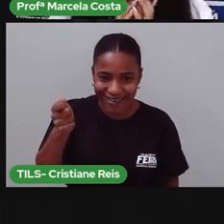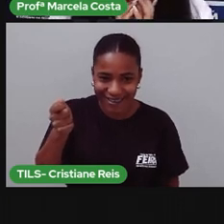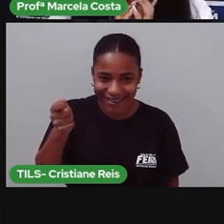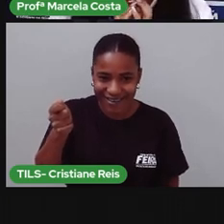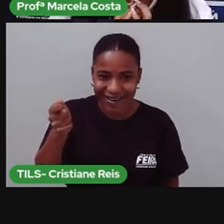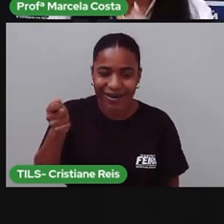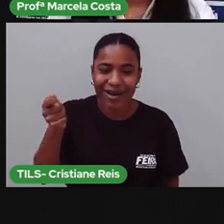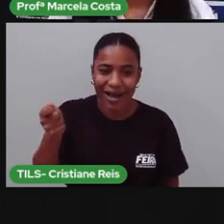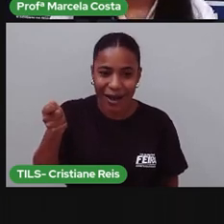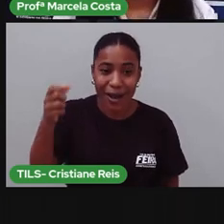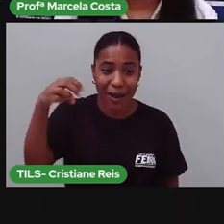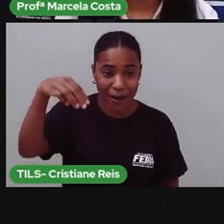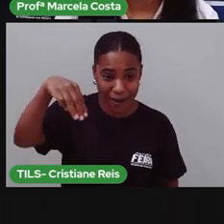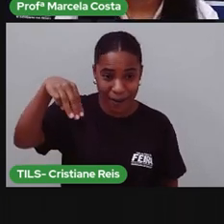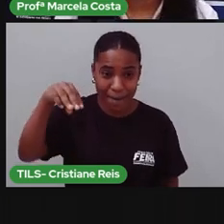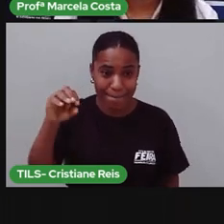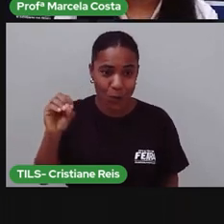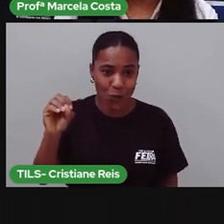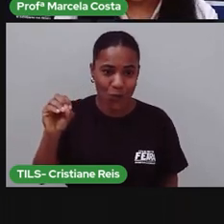Amo